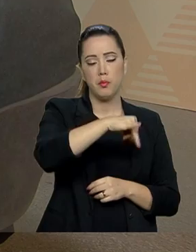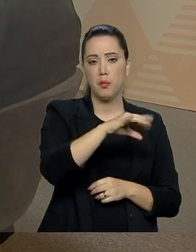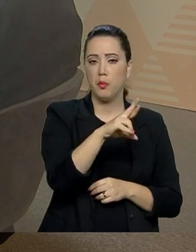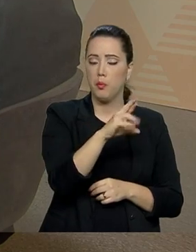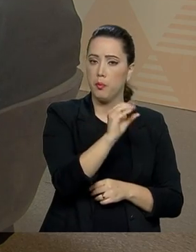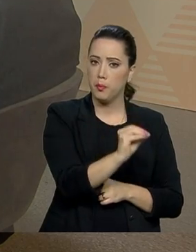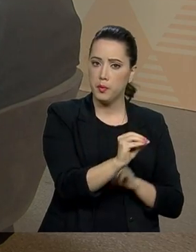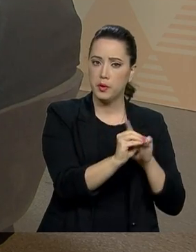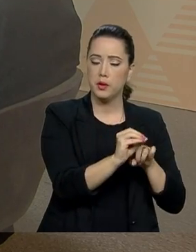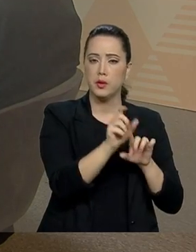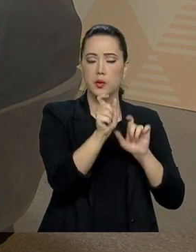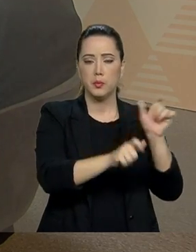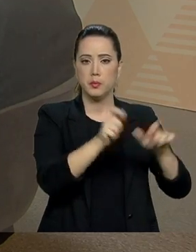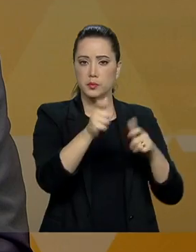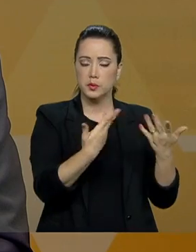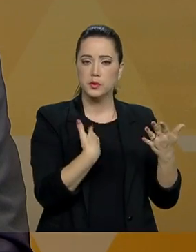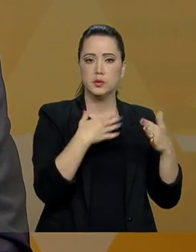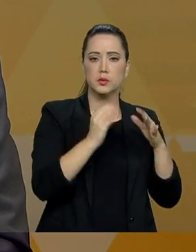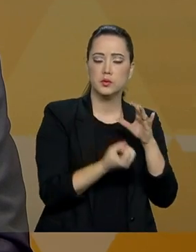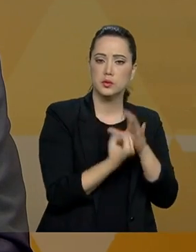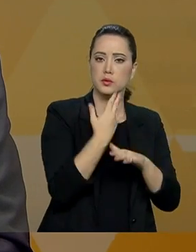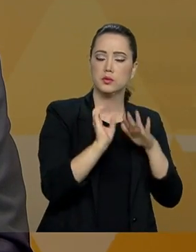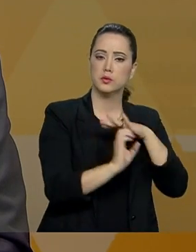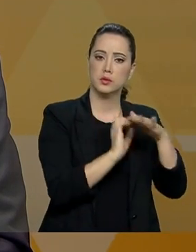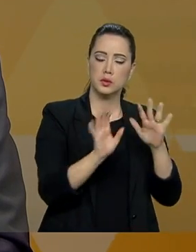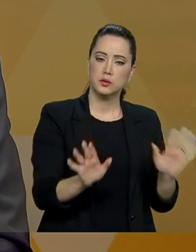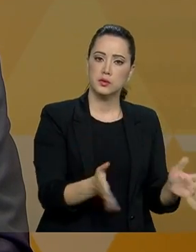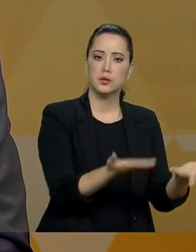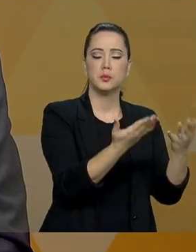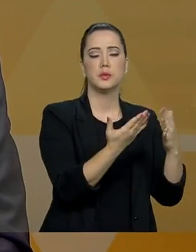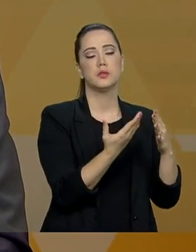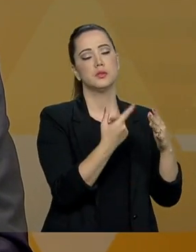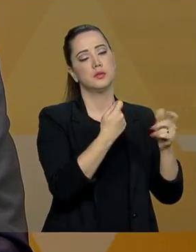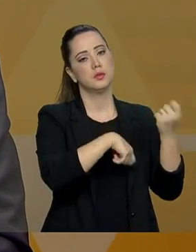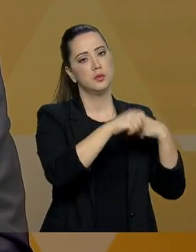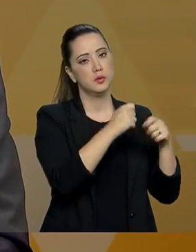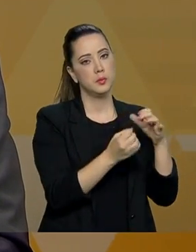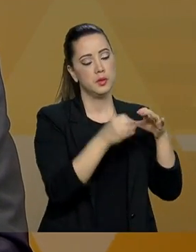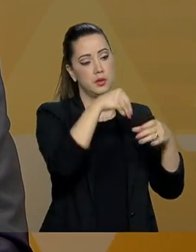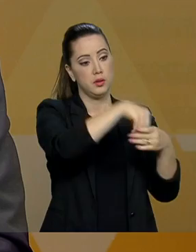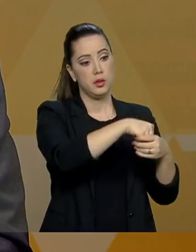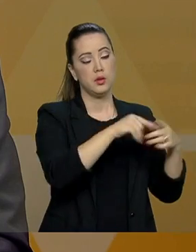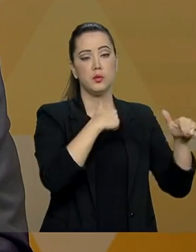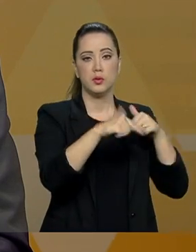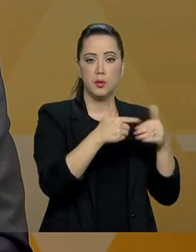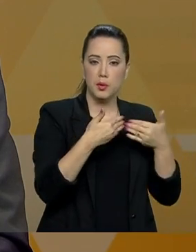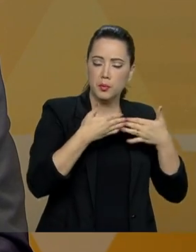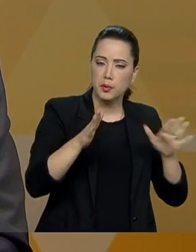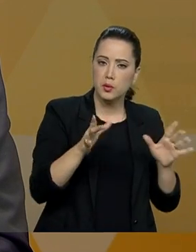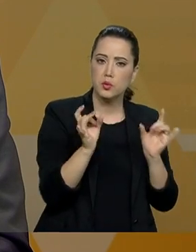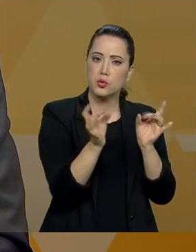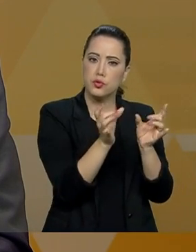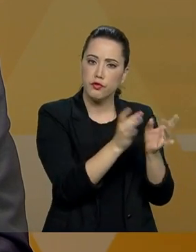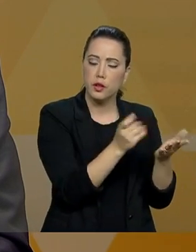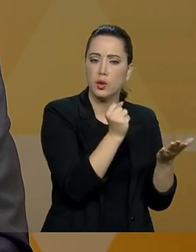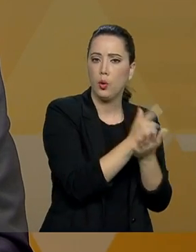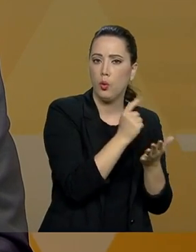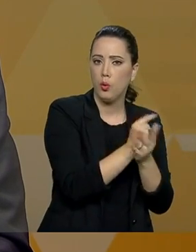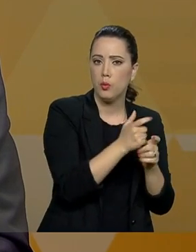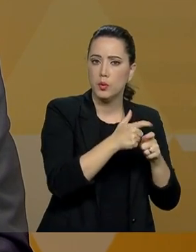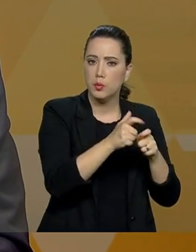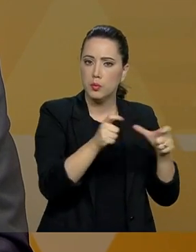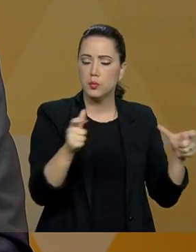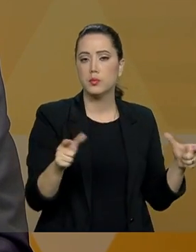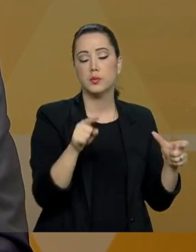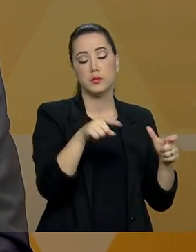para pequeno investidor, que são os grandes fomentadores da nossa economia na área do emprego. Abertura comercial para permitir um maior